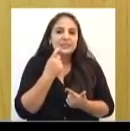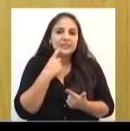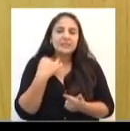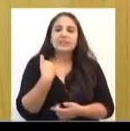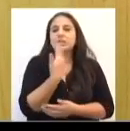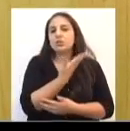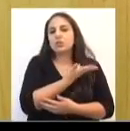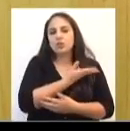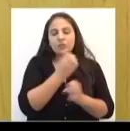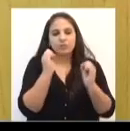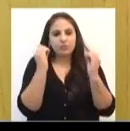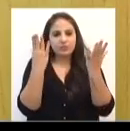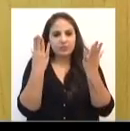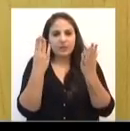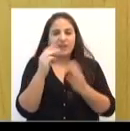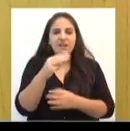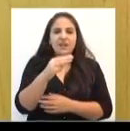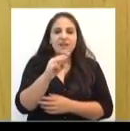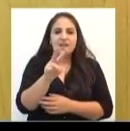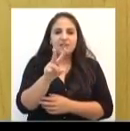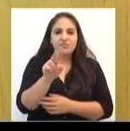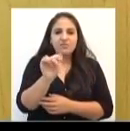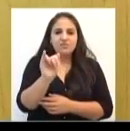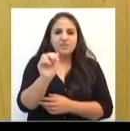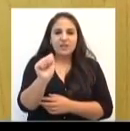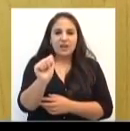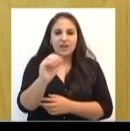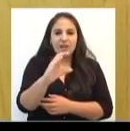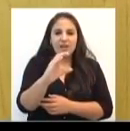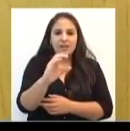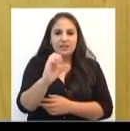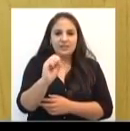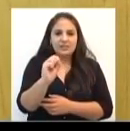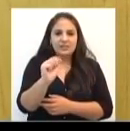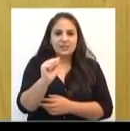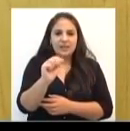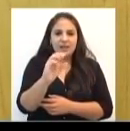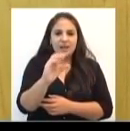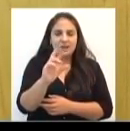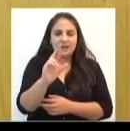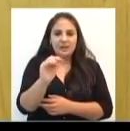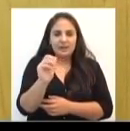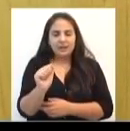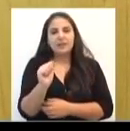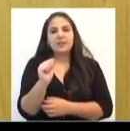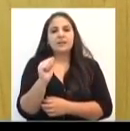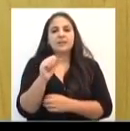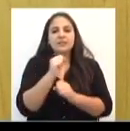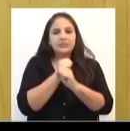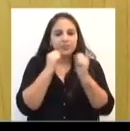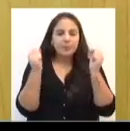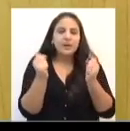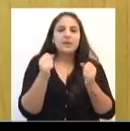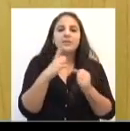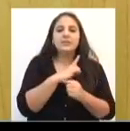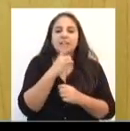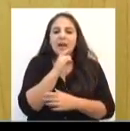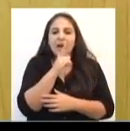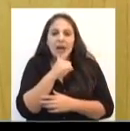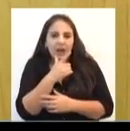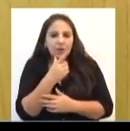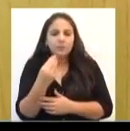a Via Sacra, que de manhã, com a benção da Marcela, das ervas medicinais,